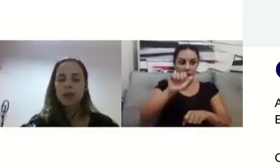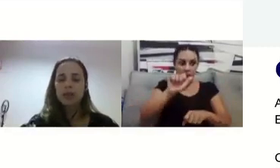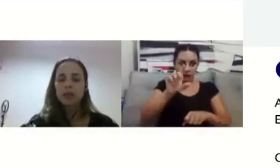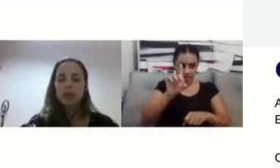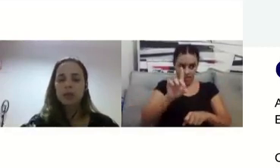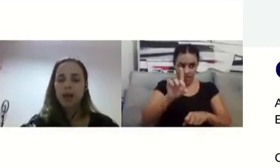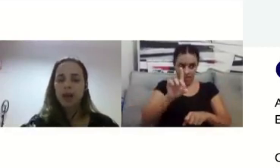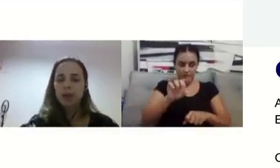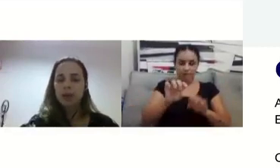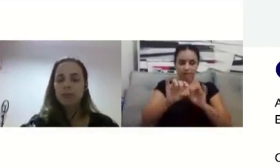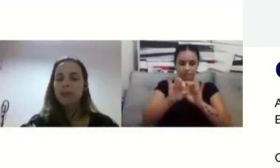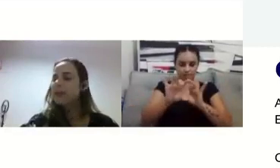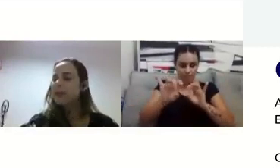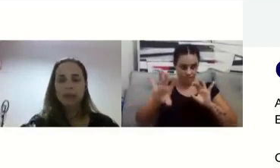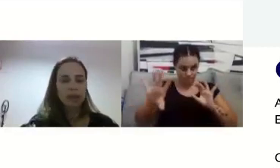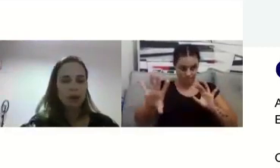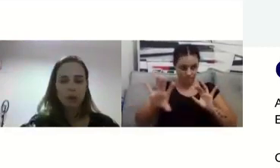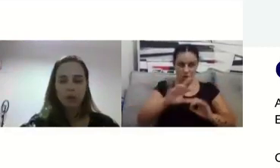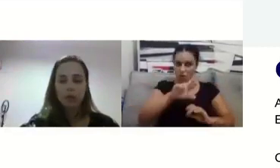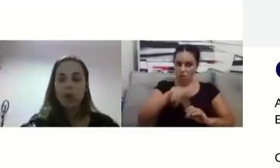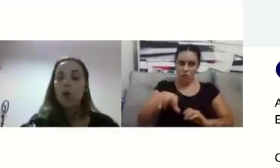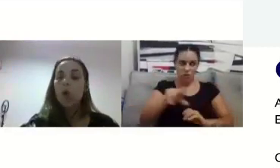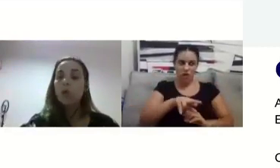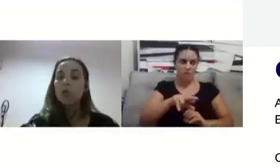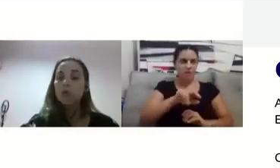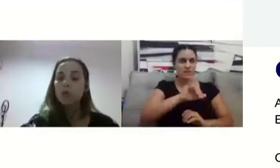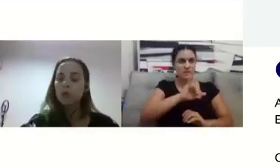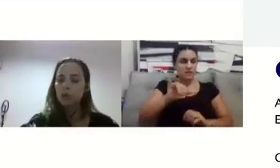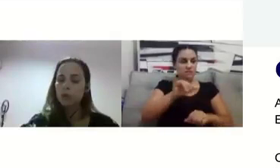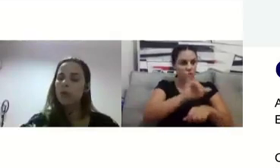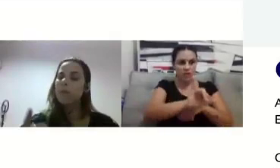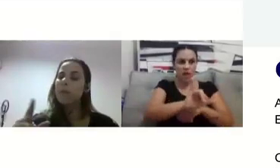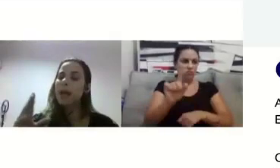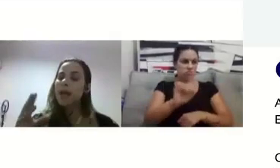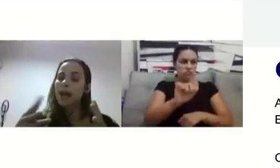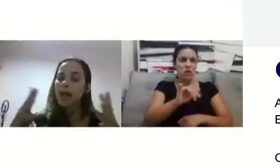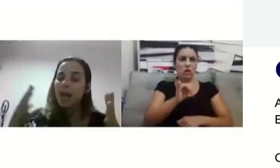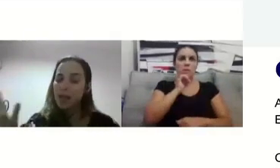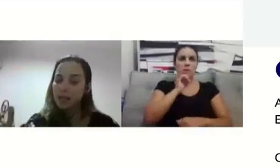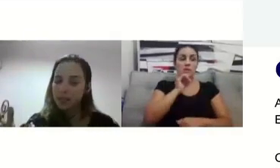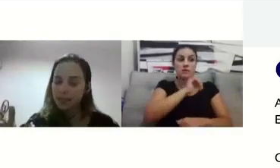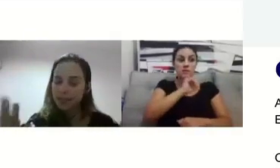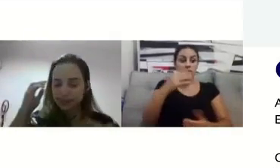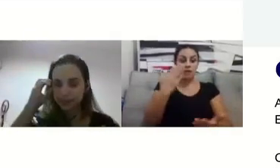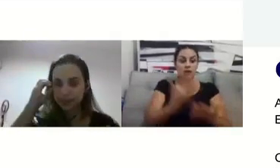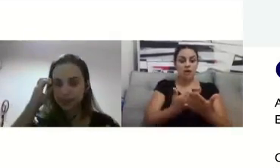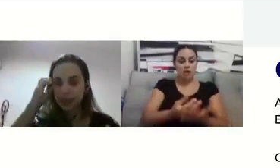reprovados por falta? Não. Contudo, mas